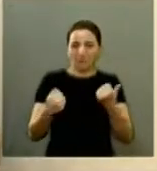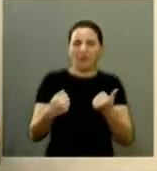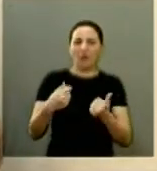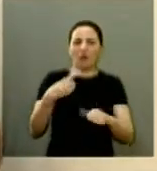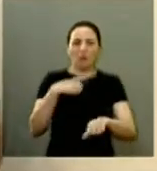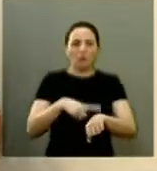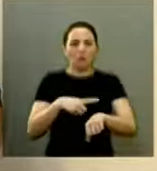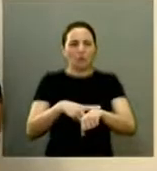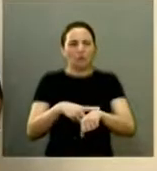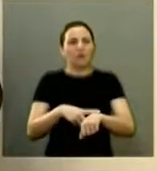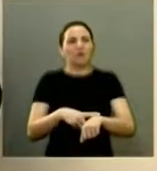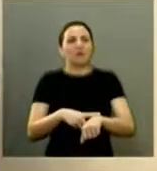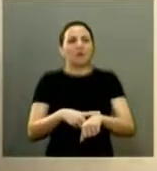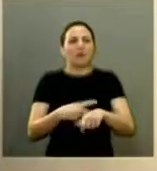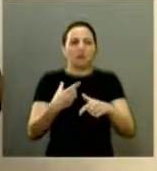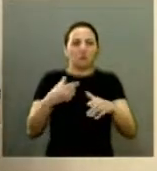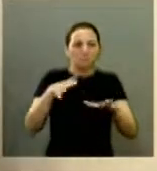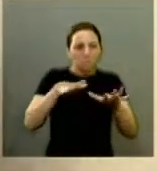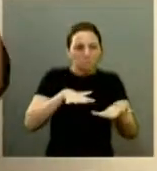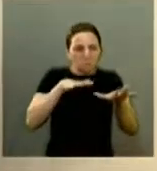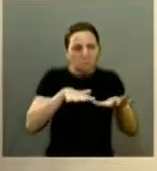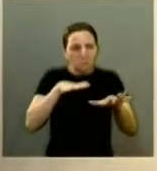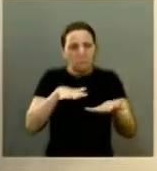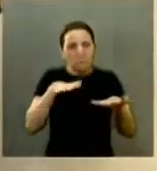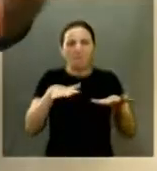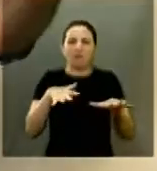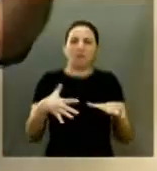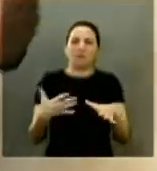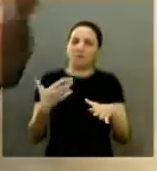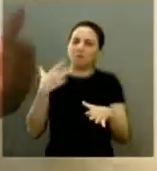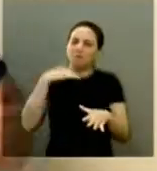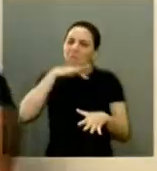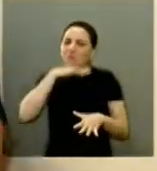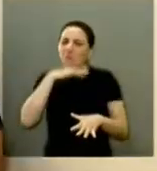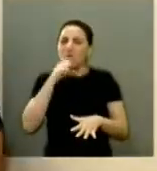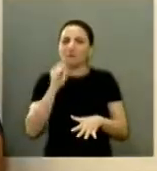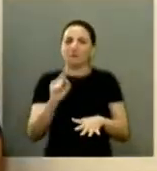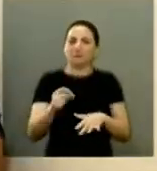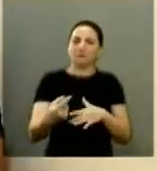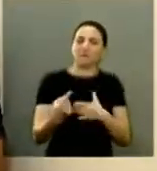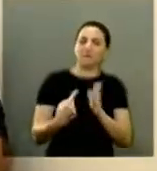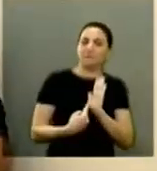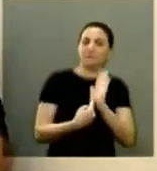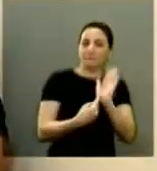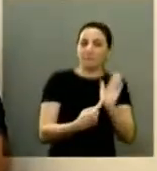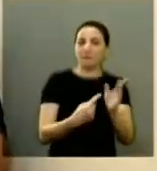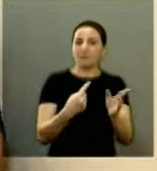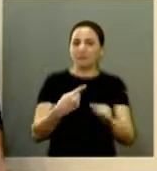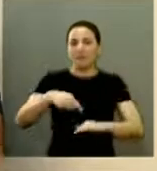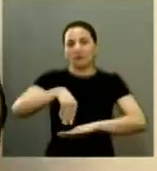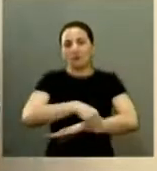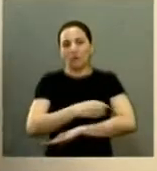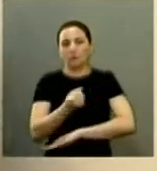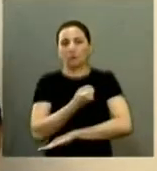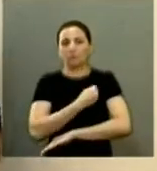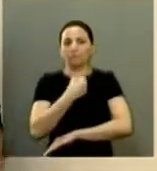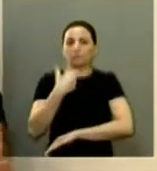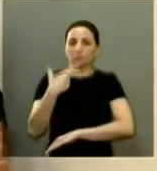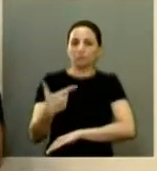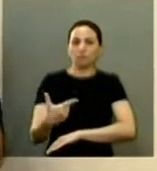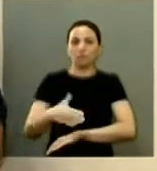difícil mas o COCA a gente viu o reflexo maior aqui na rua 2 como fluiu o trânsito atuações